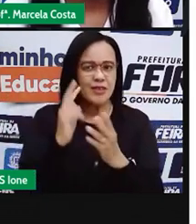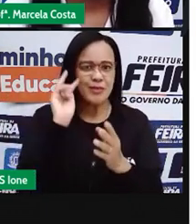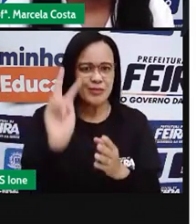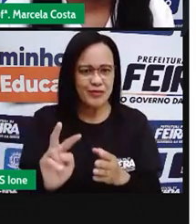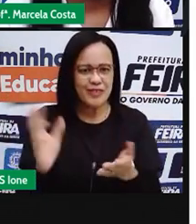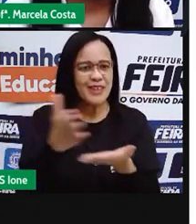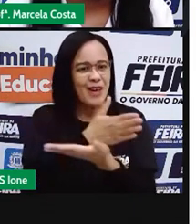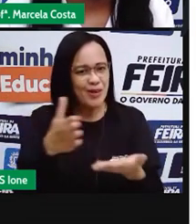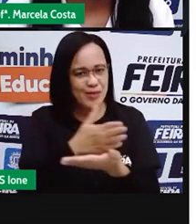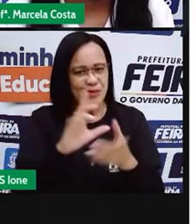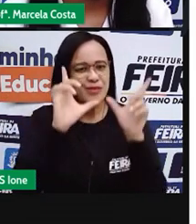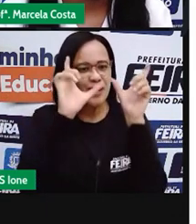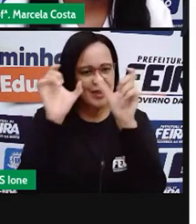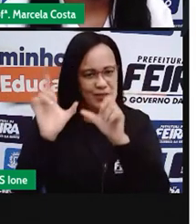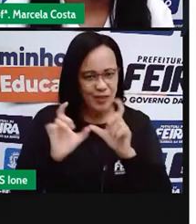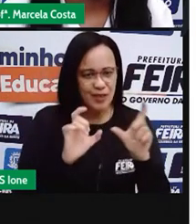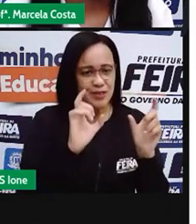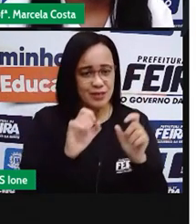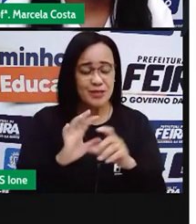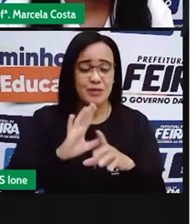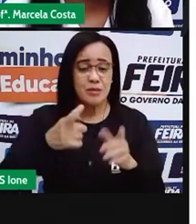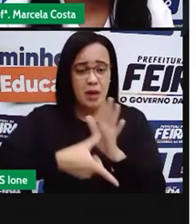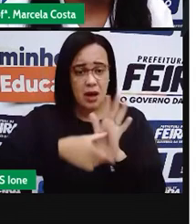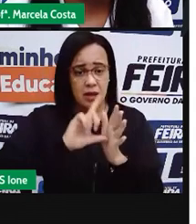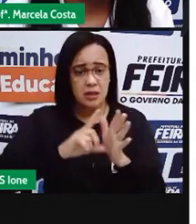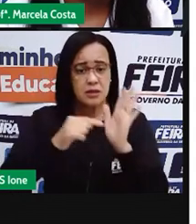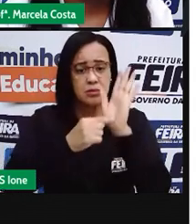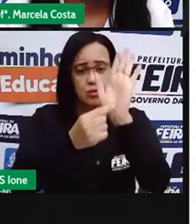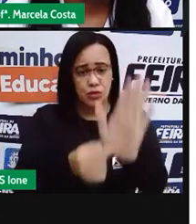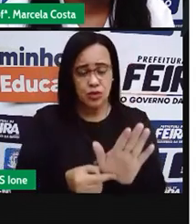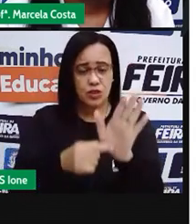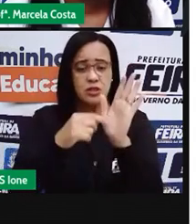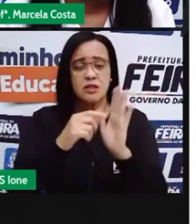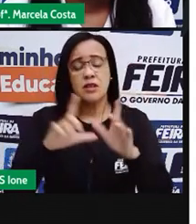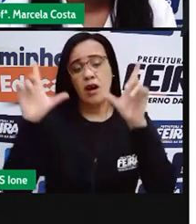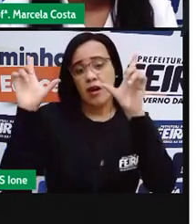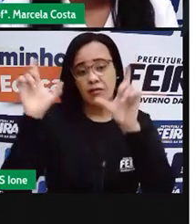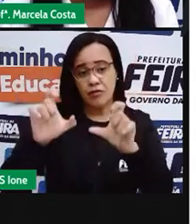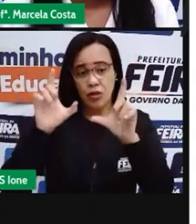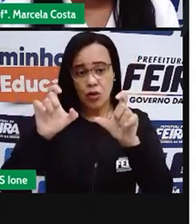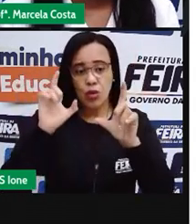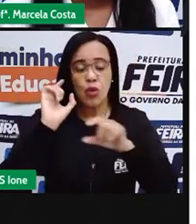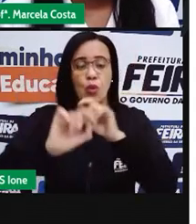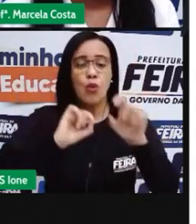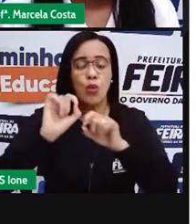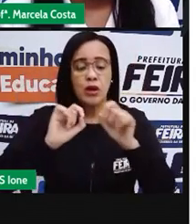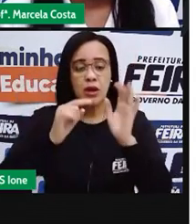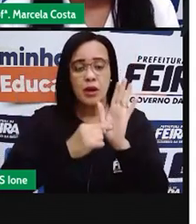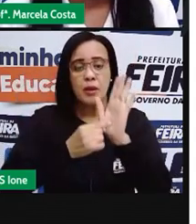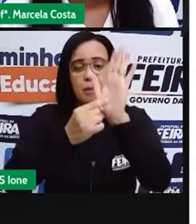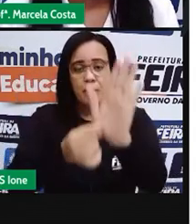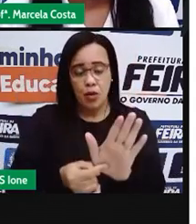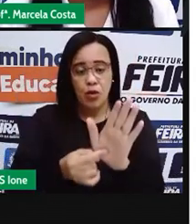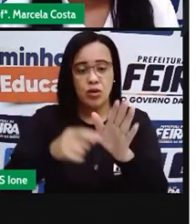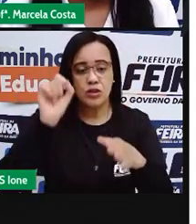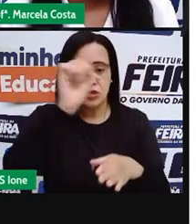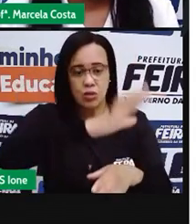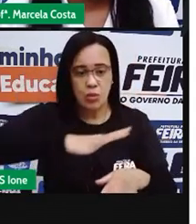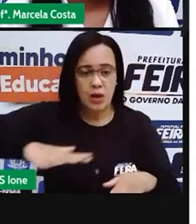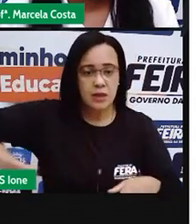Mas, antes de fazer isso, eu quero mostrar para vocês essa imagem, que mostra para a gente uma